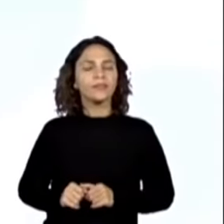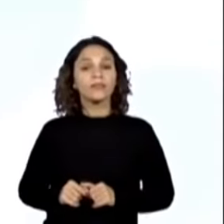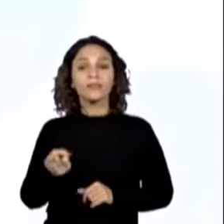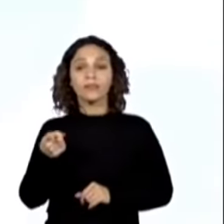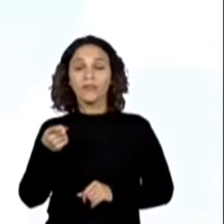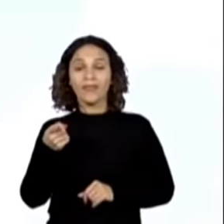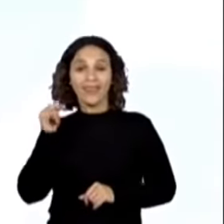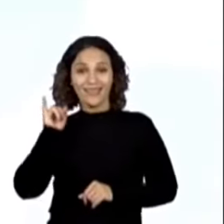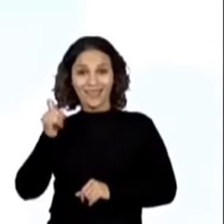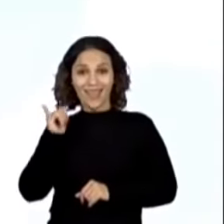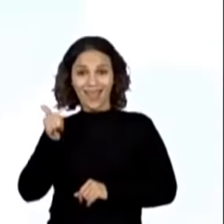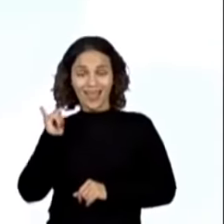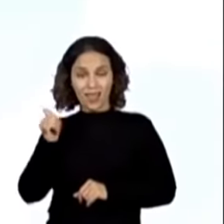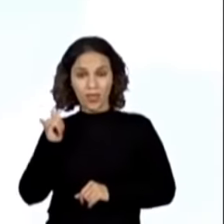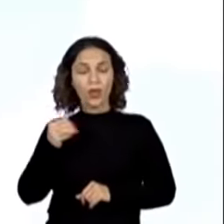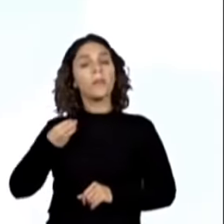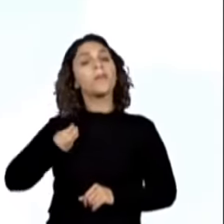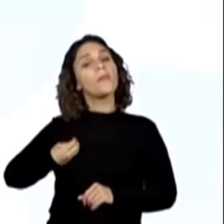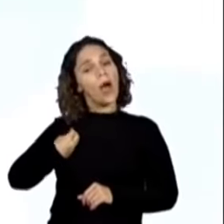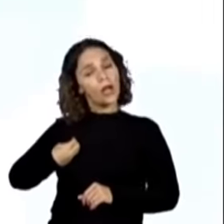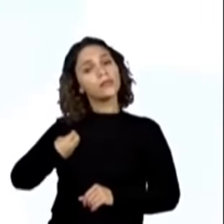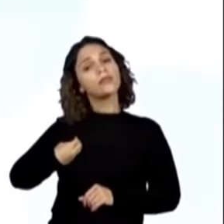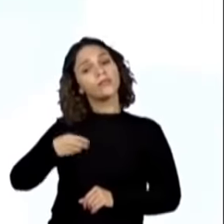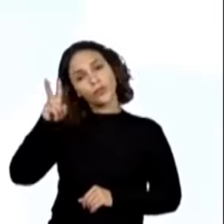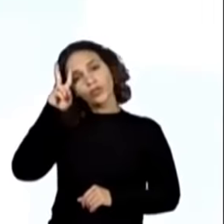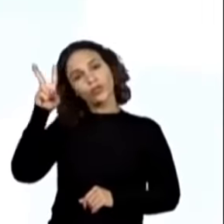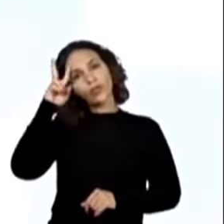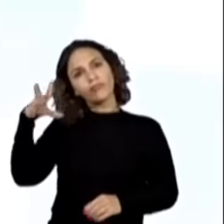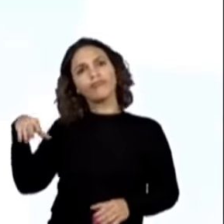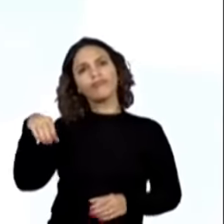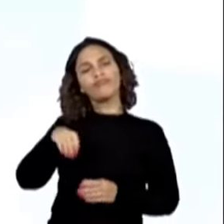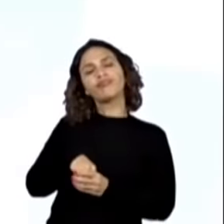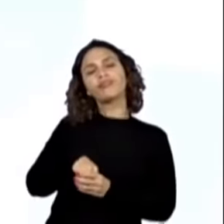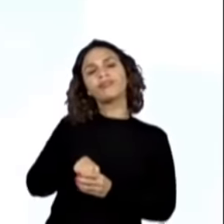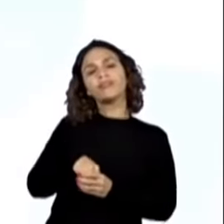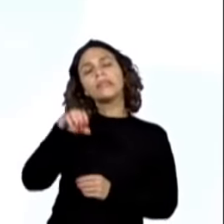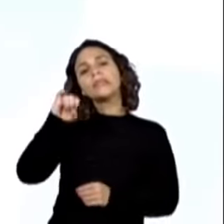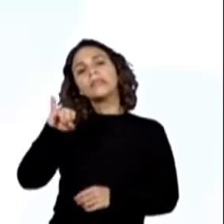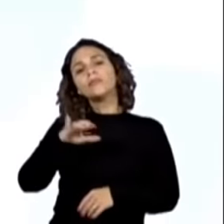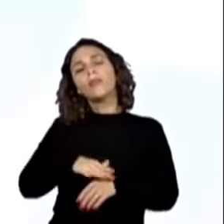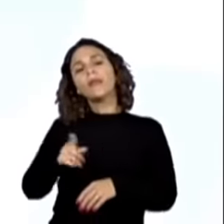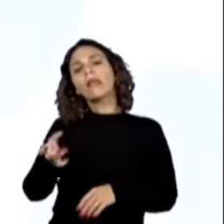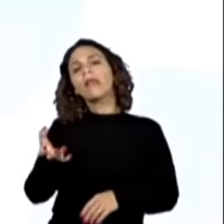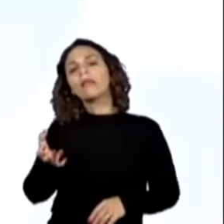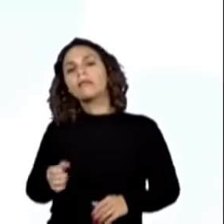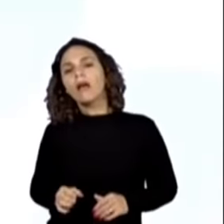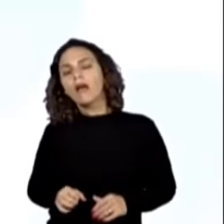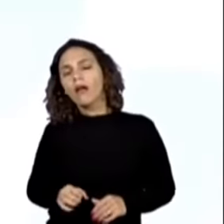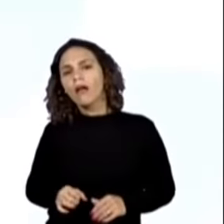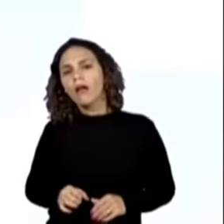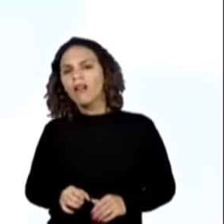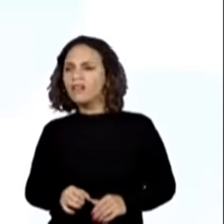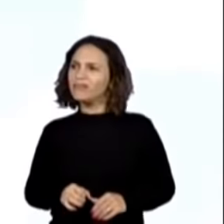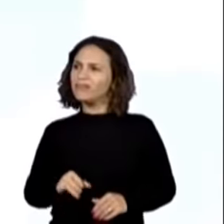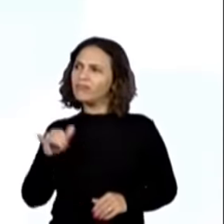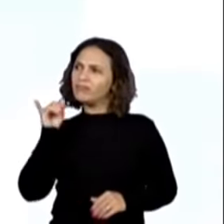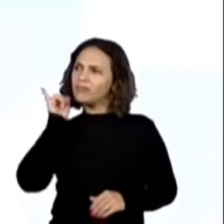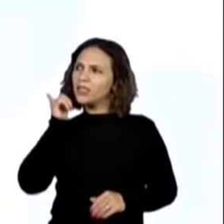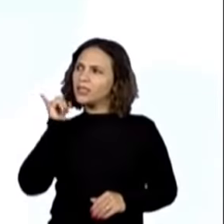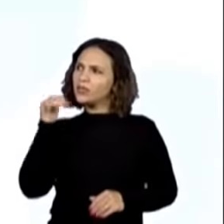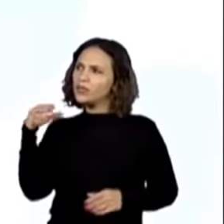O narrador participa da história quando quer. Ué. O narrador